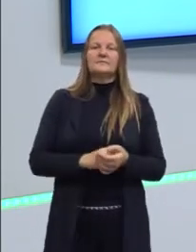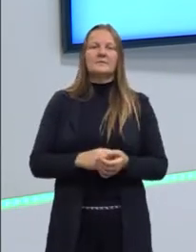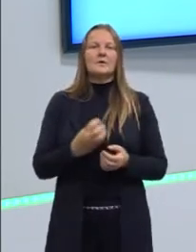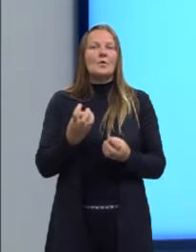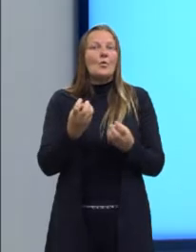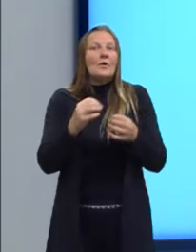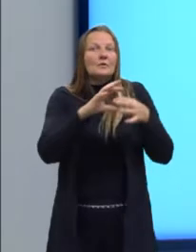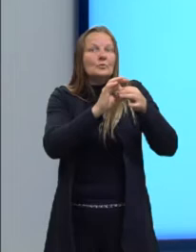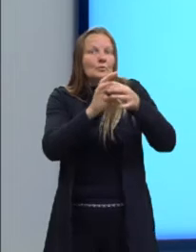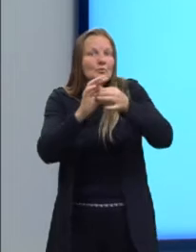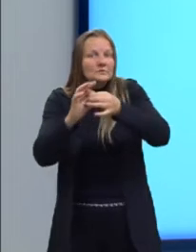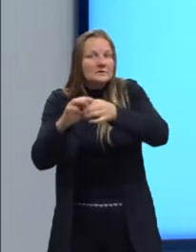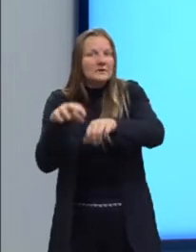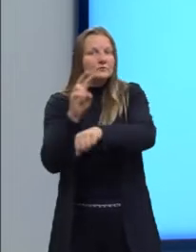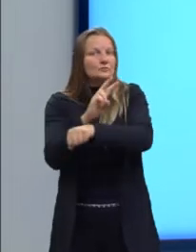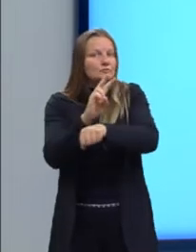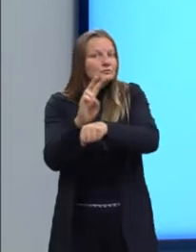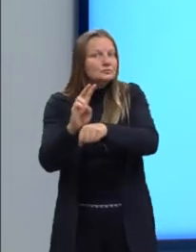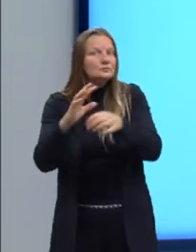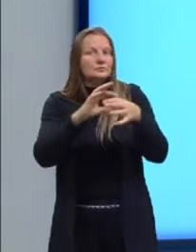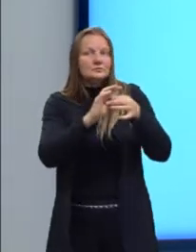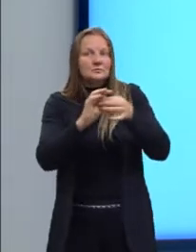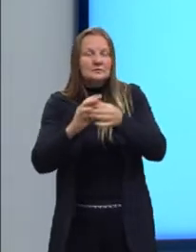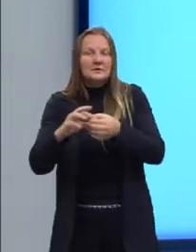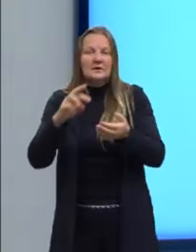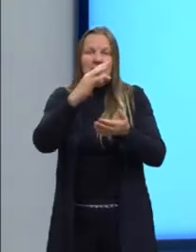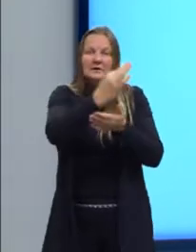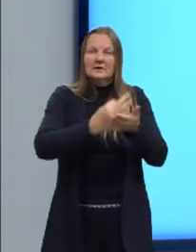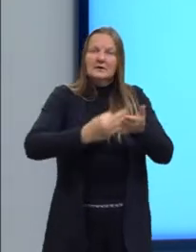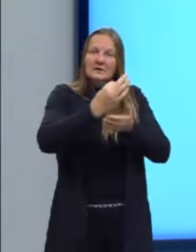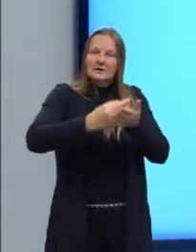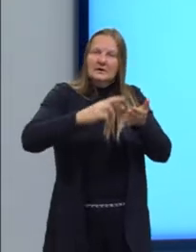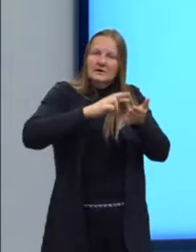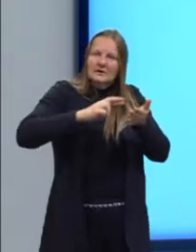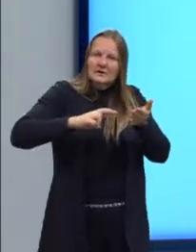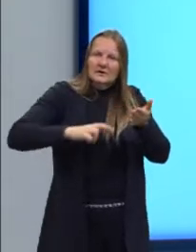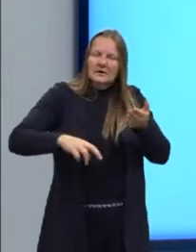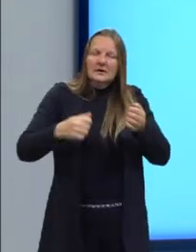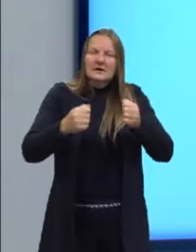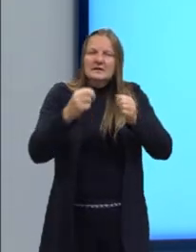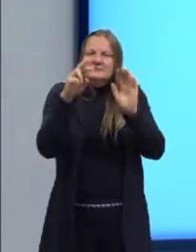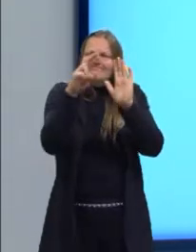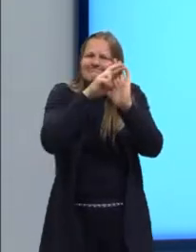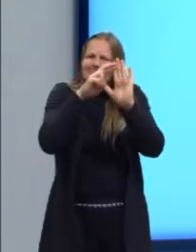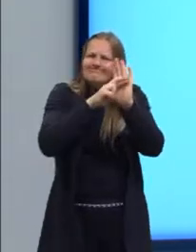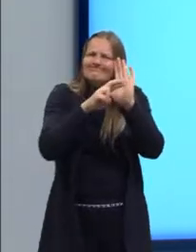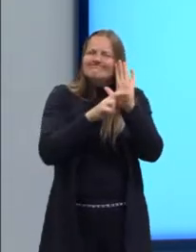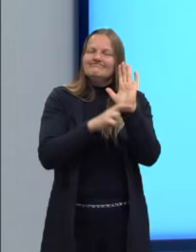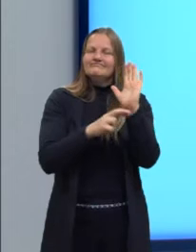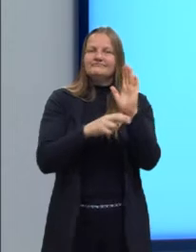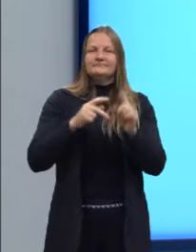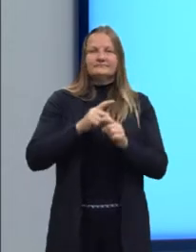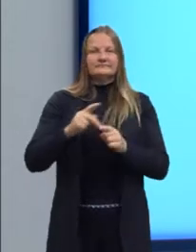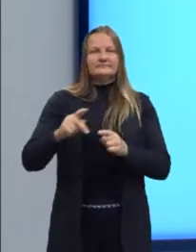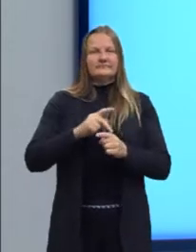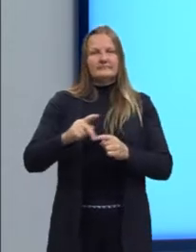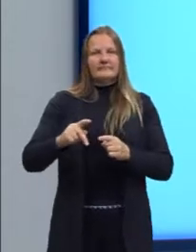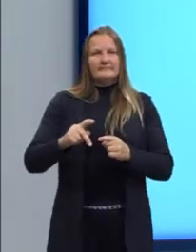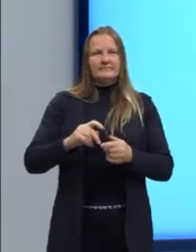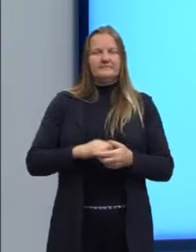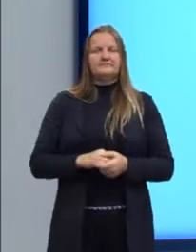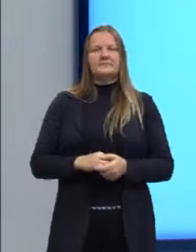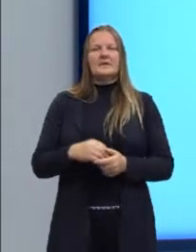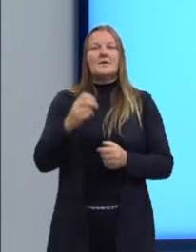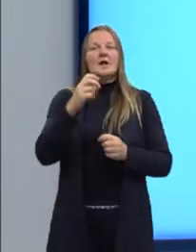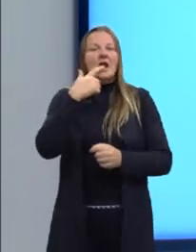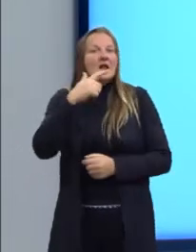quando isso pode acontecer, quando não pode, que o texto de redação tem que seguir a norma padrão e a língua